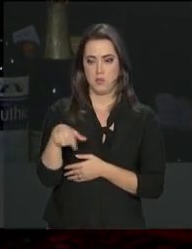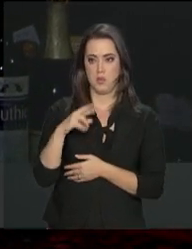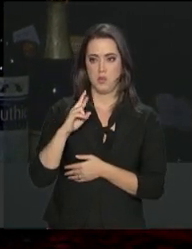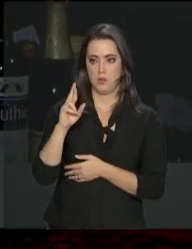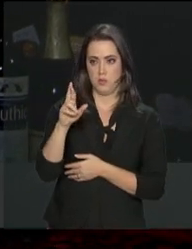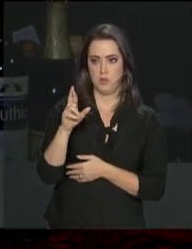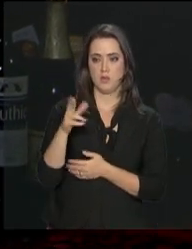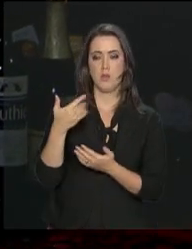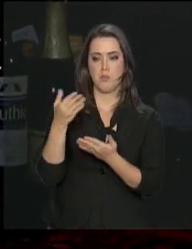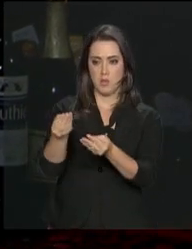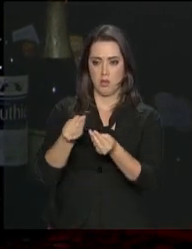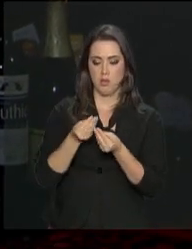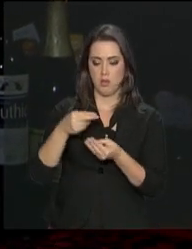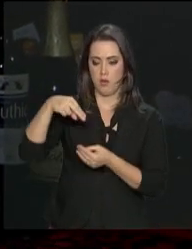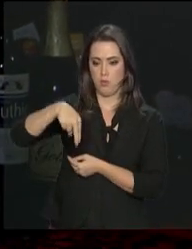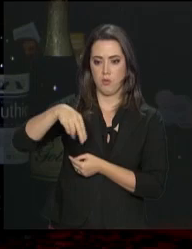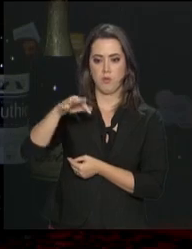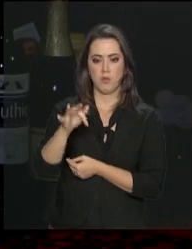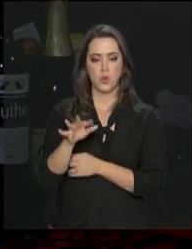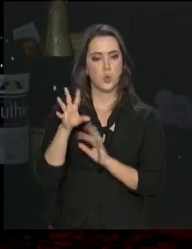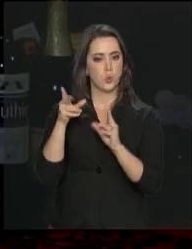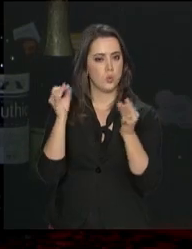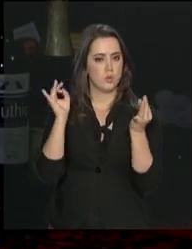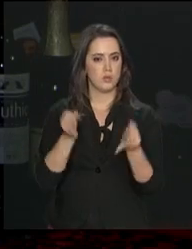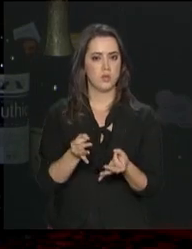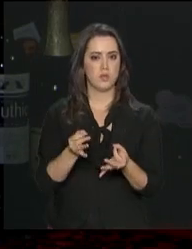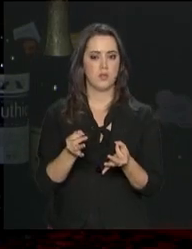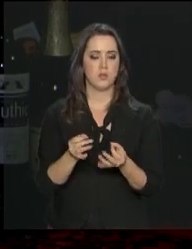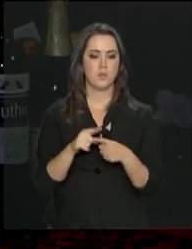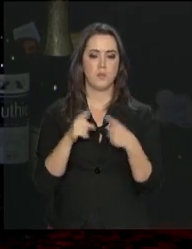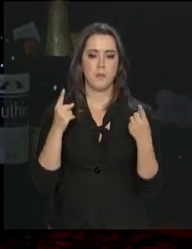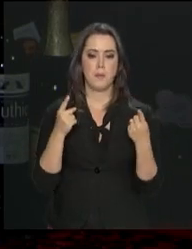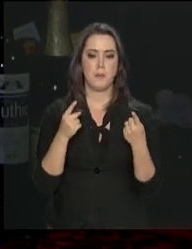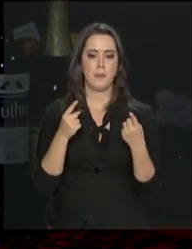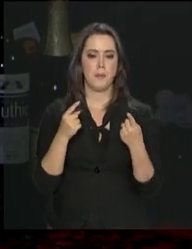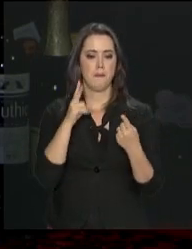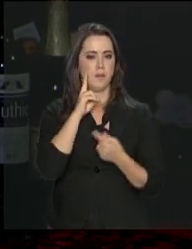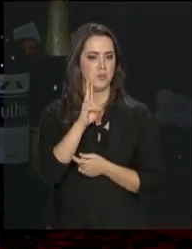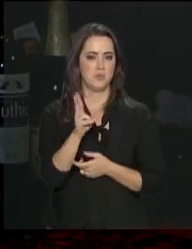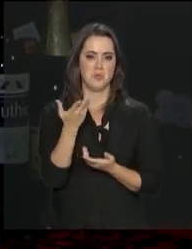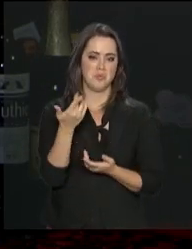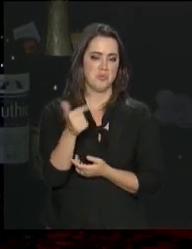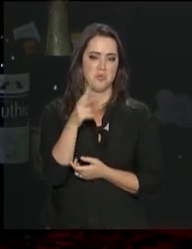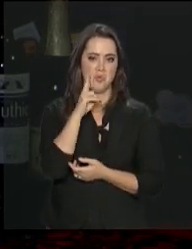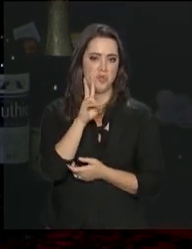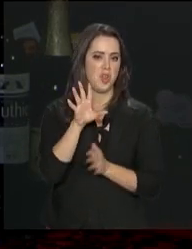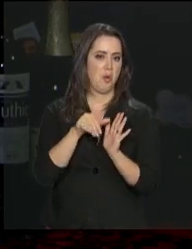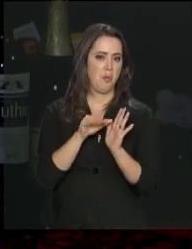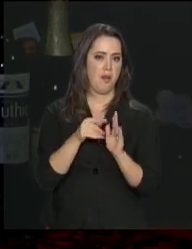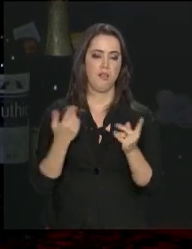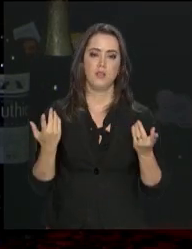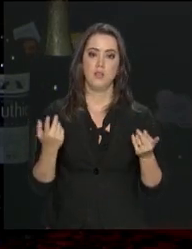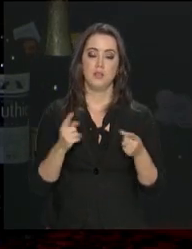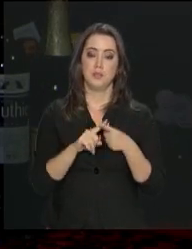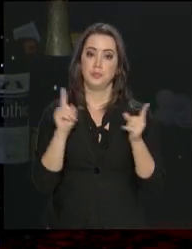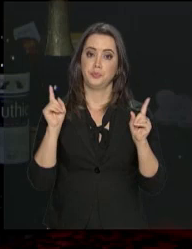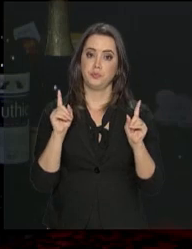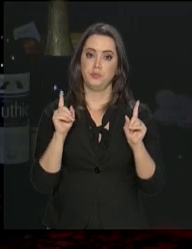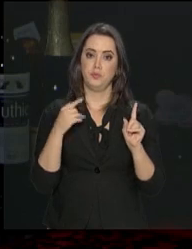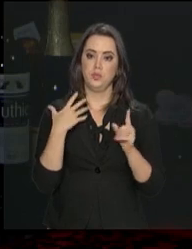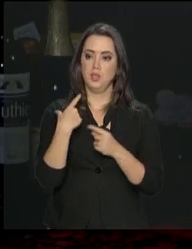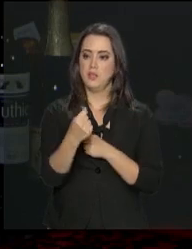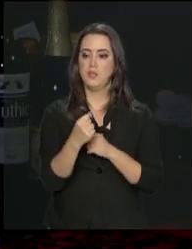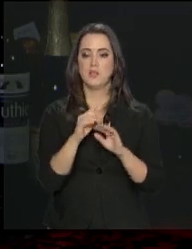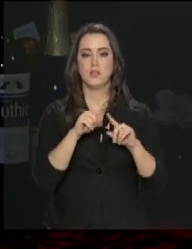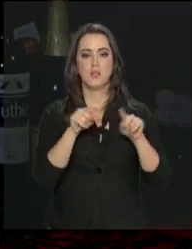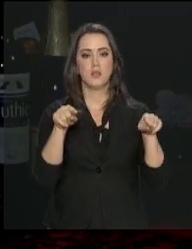me deu a nota fiscal, tudo direitinho, e não dava para parecer que era celular roubado. Saí